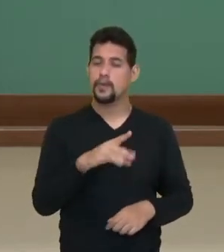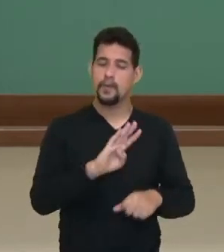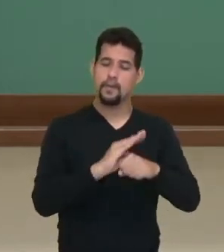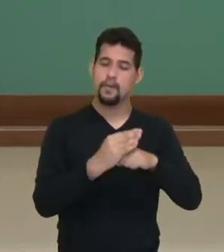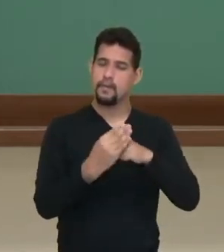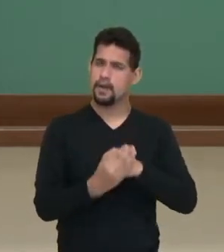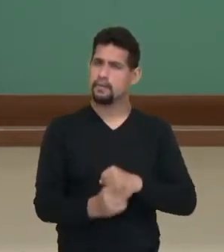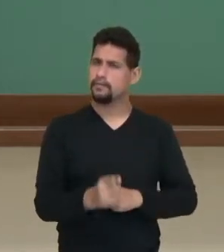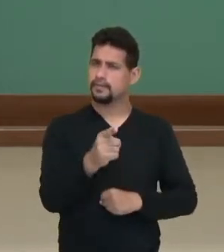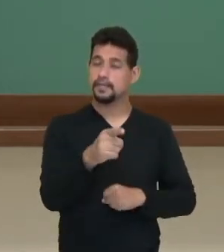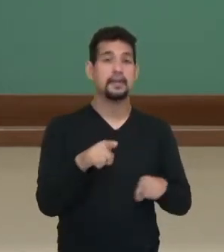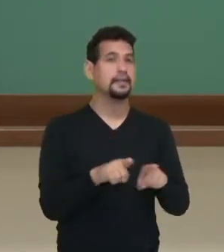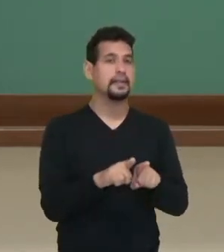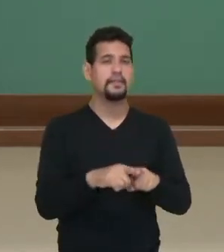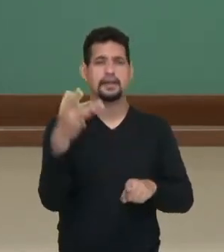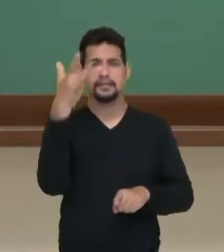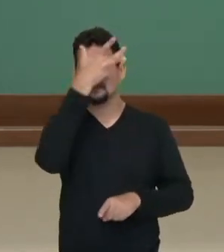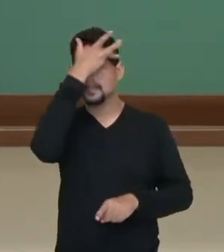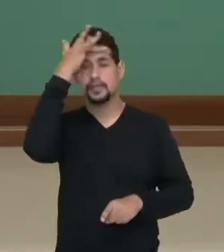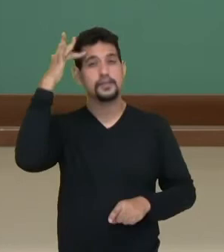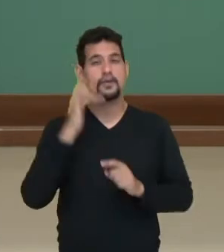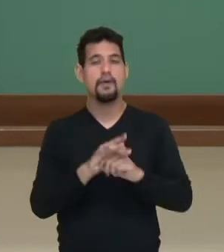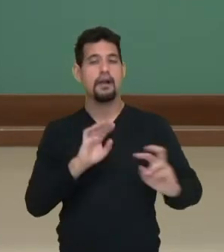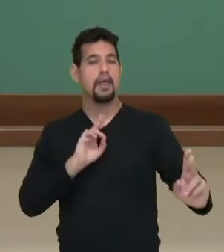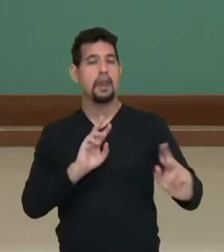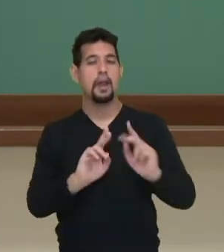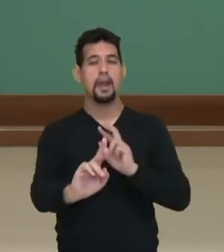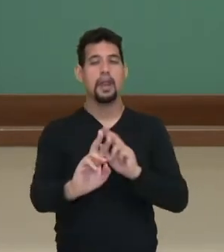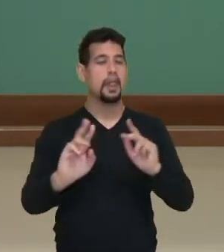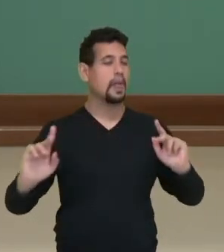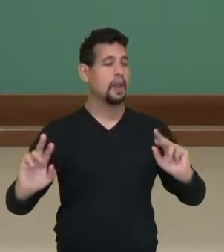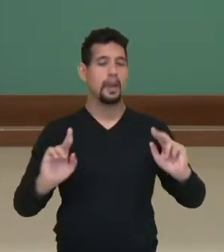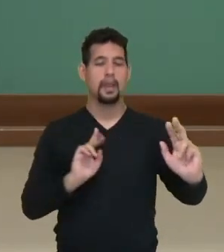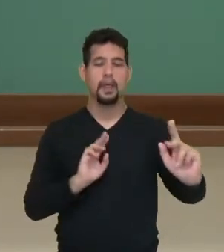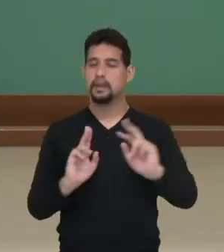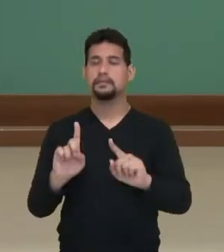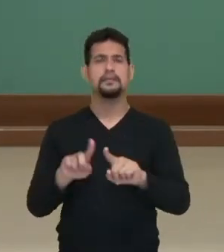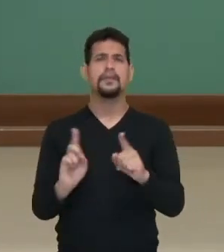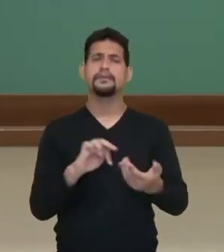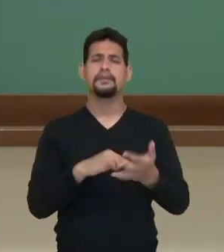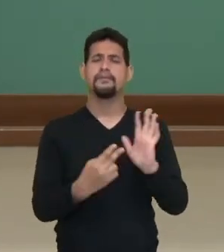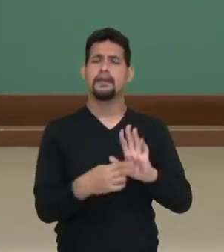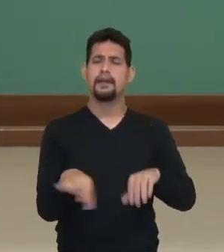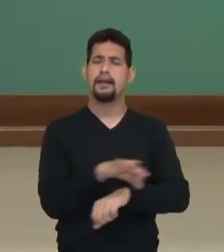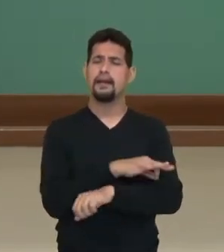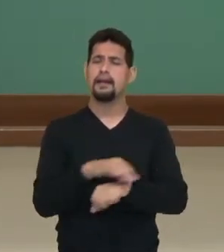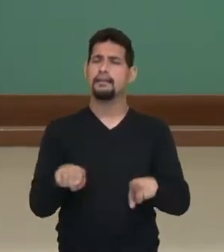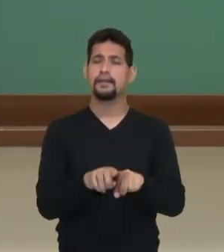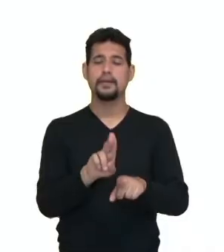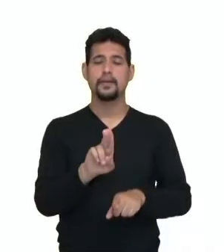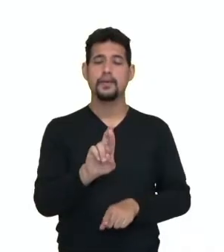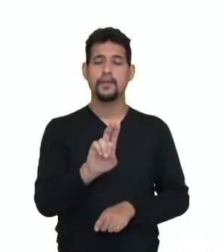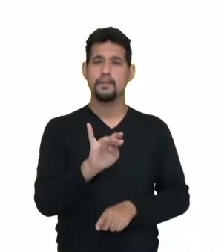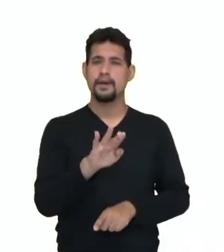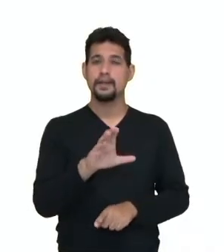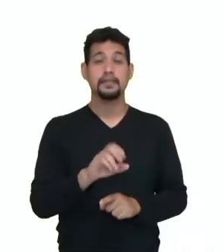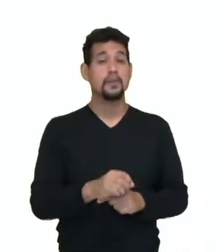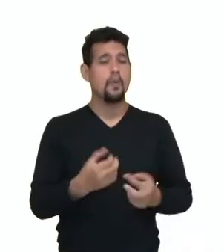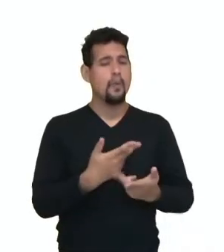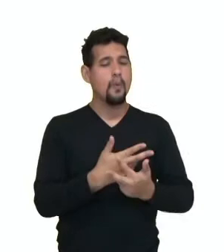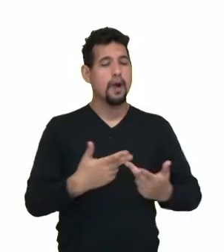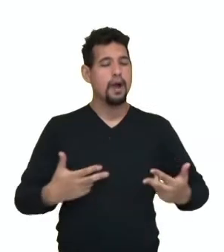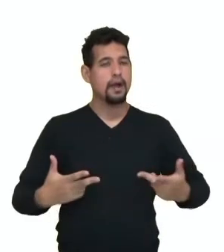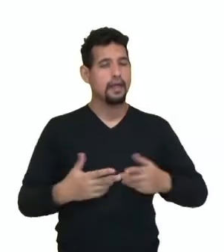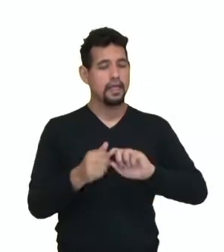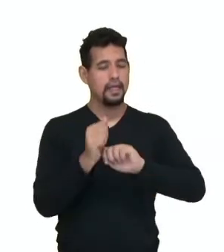você e para as pessoas que transitam nele? O que isso tem a ver com arquitetura e urbanismo? Quantos mistérios e